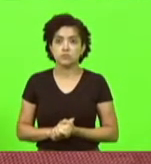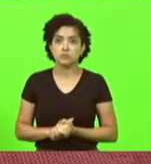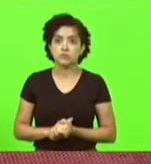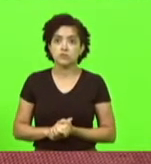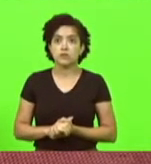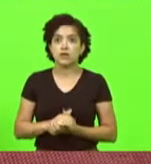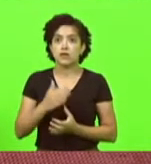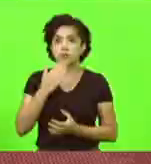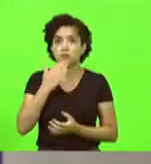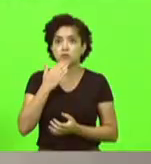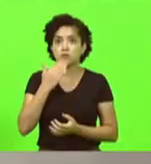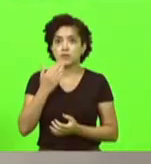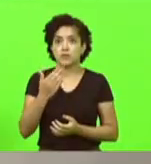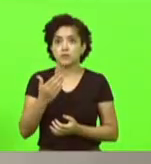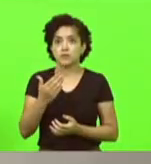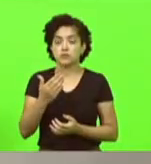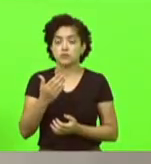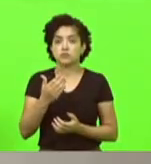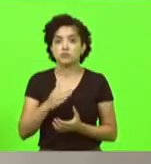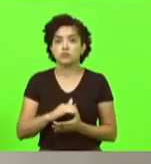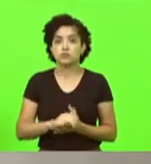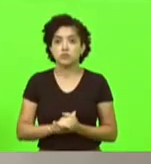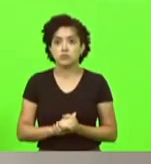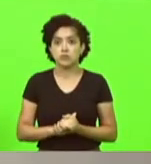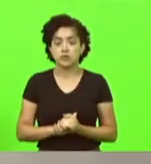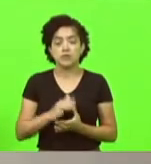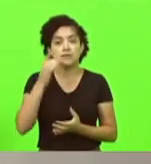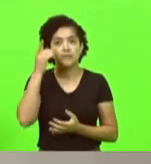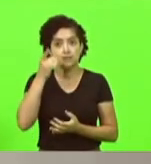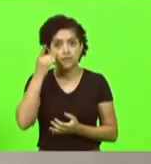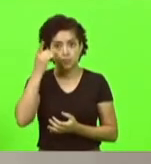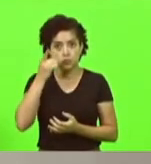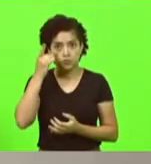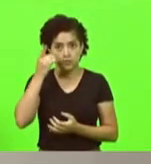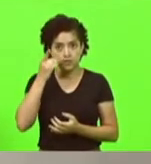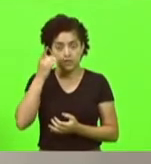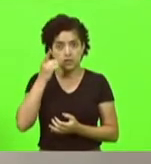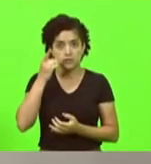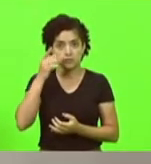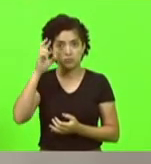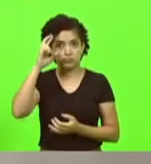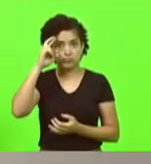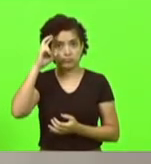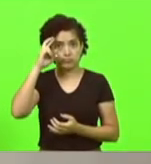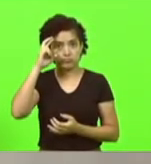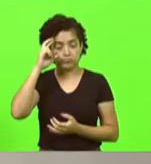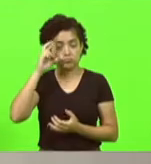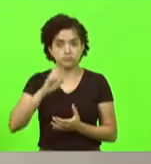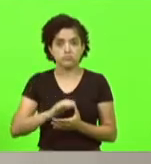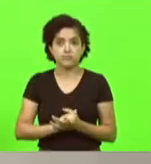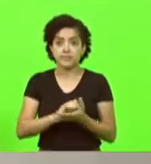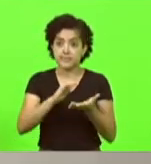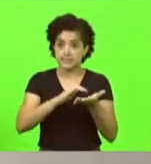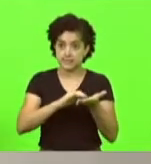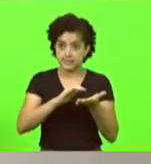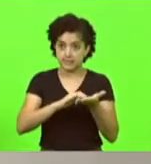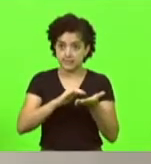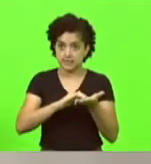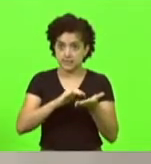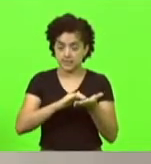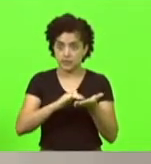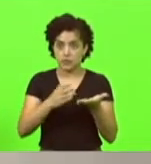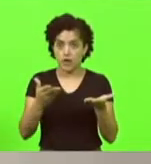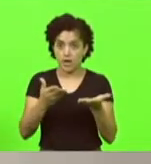solicito ao senhor deputado Ricardo Alba, na condição de secretário, que